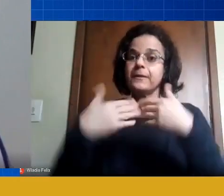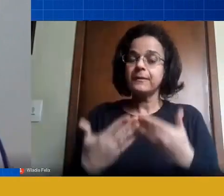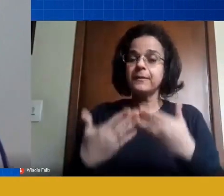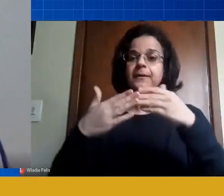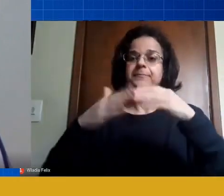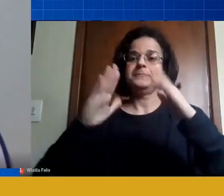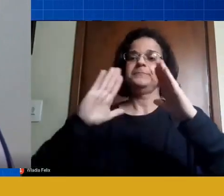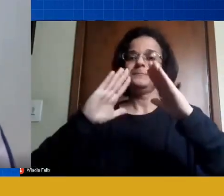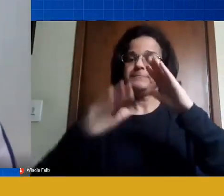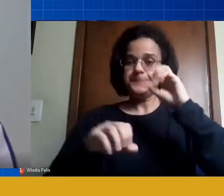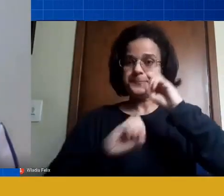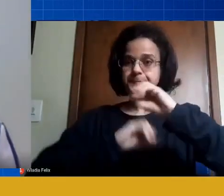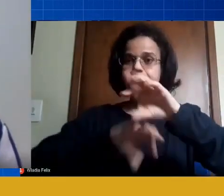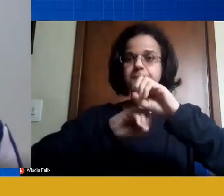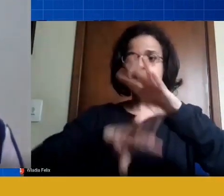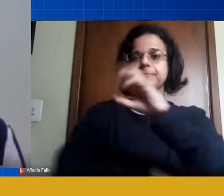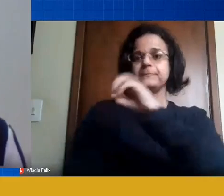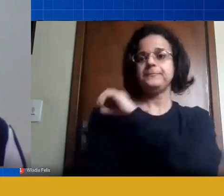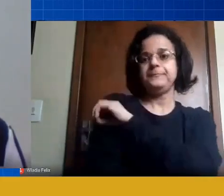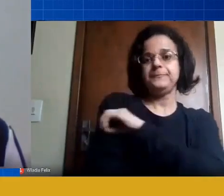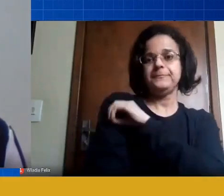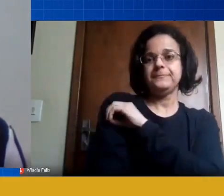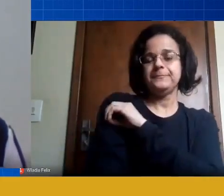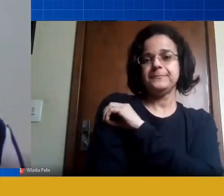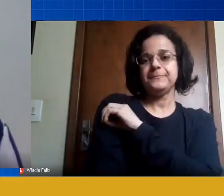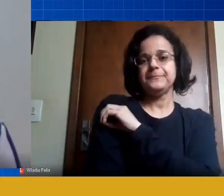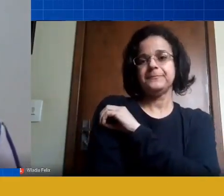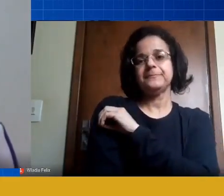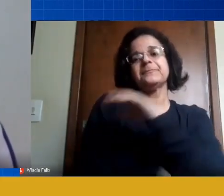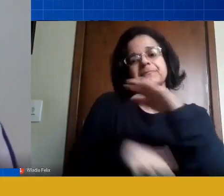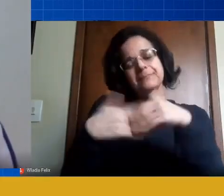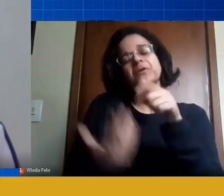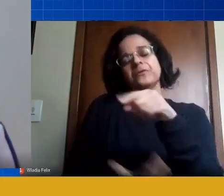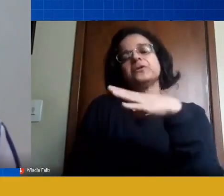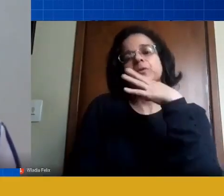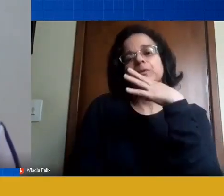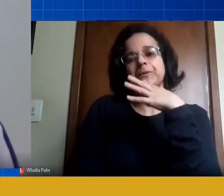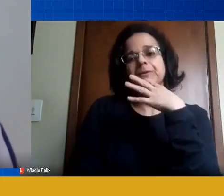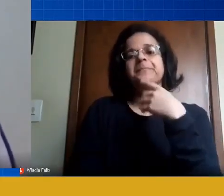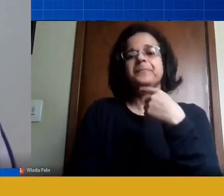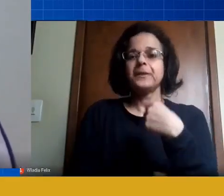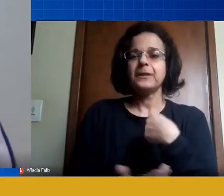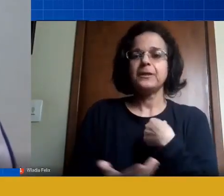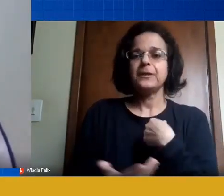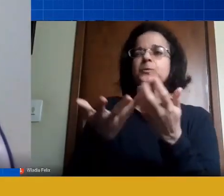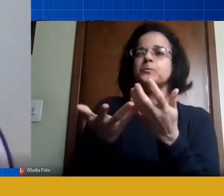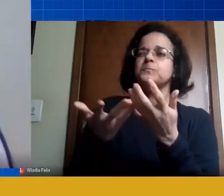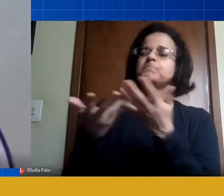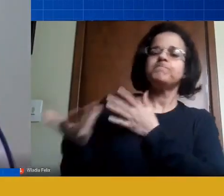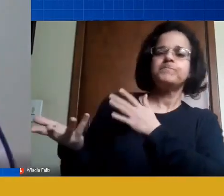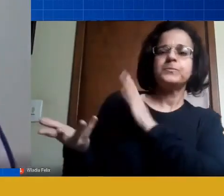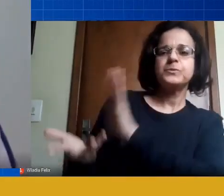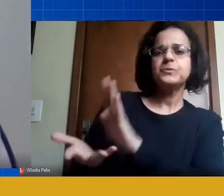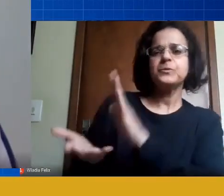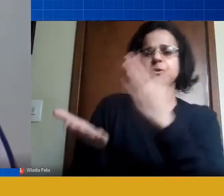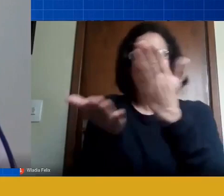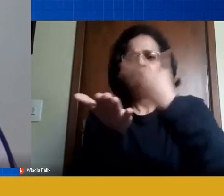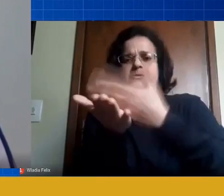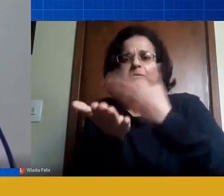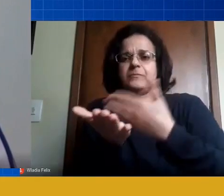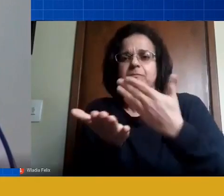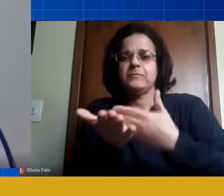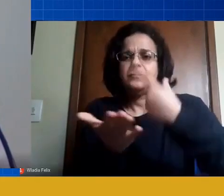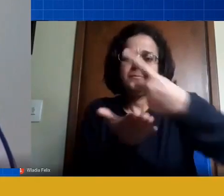infantil, por sua vez, tem uma pegada, você sabe muito bem que eu sou muito contra essa questão de apostilamento nos